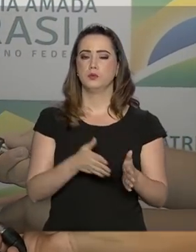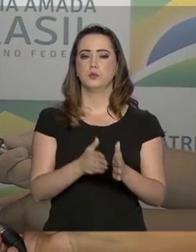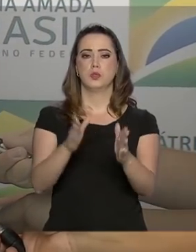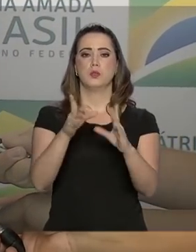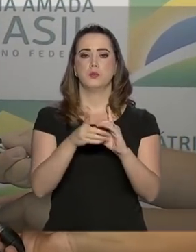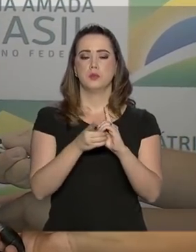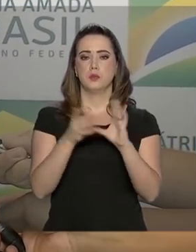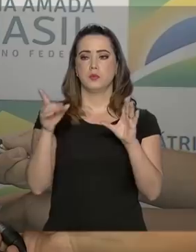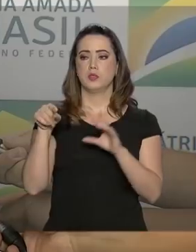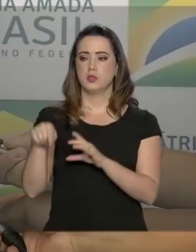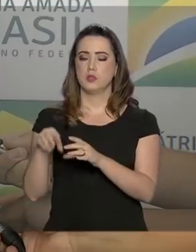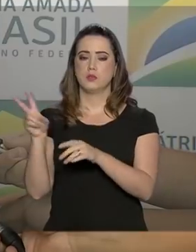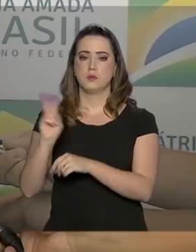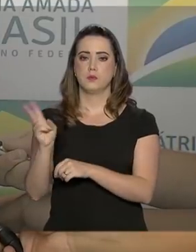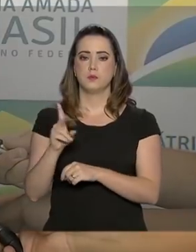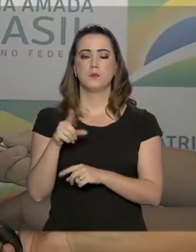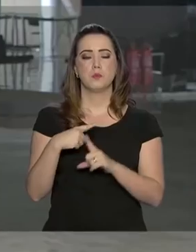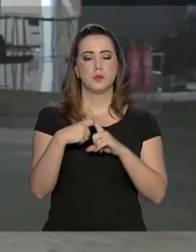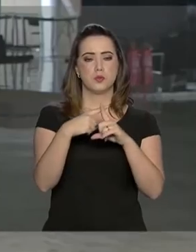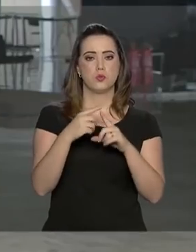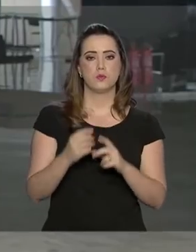democratização da Venezuela. Foi muito positivo.